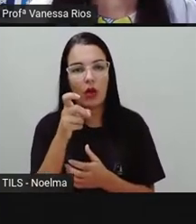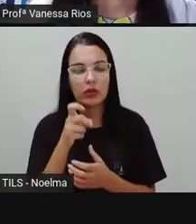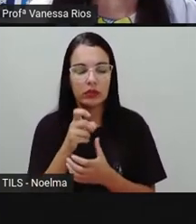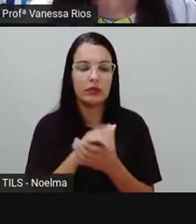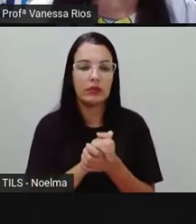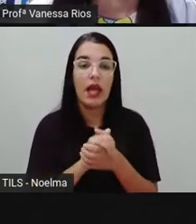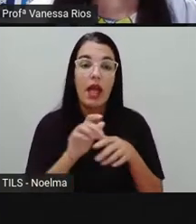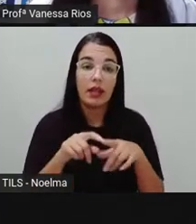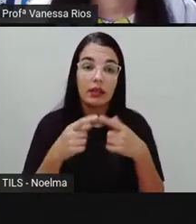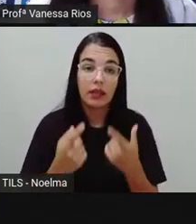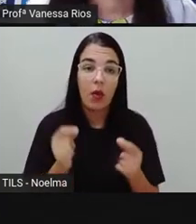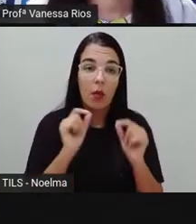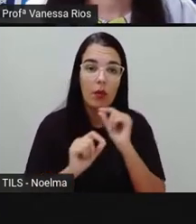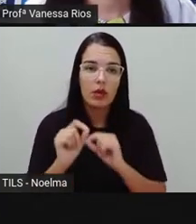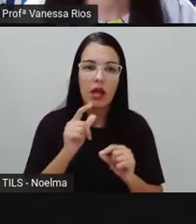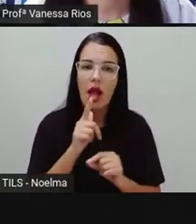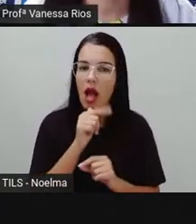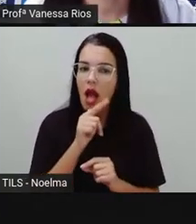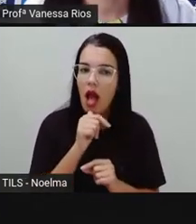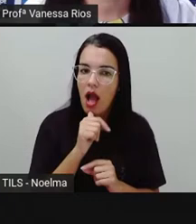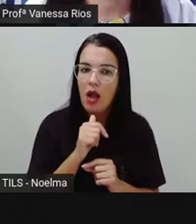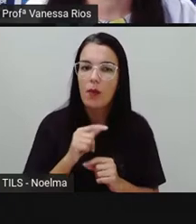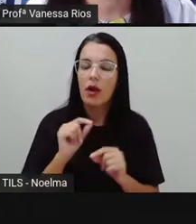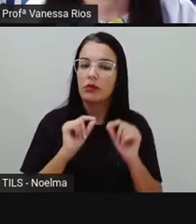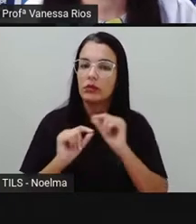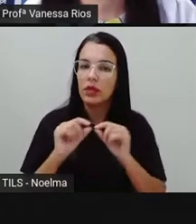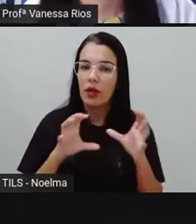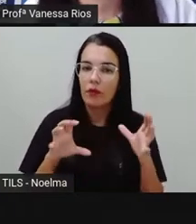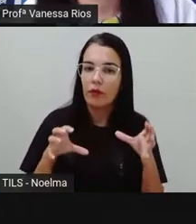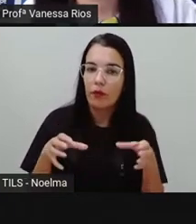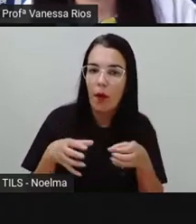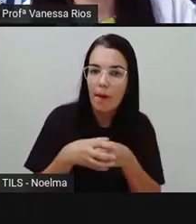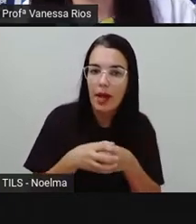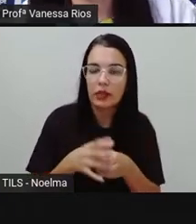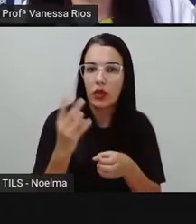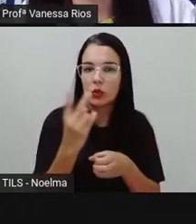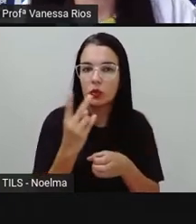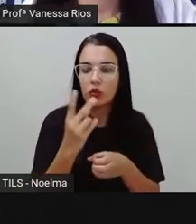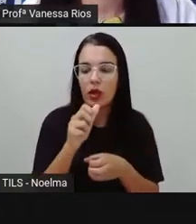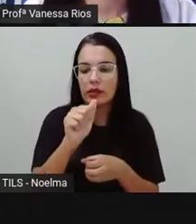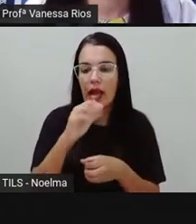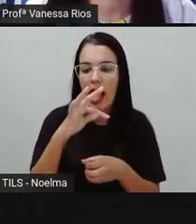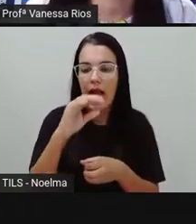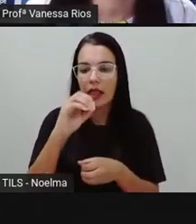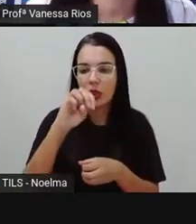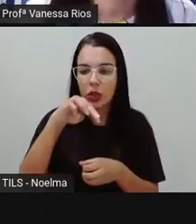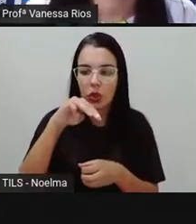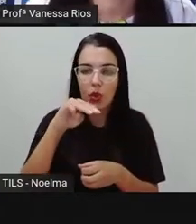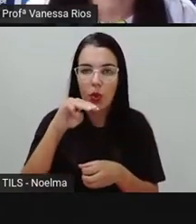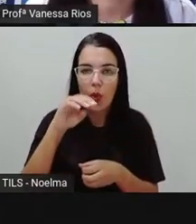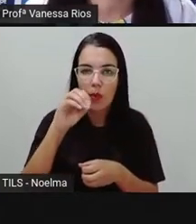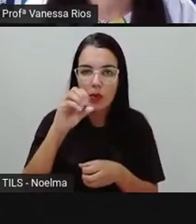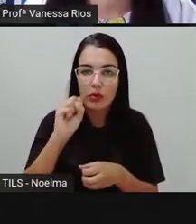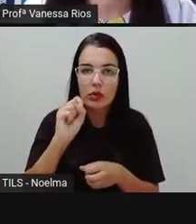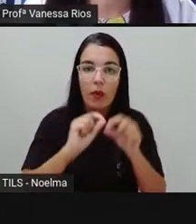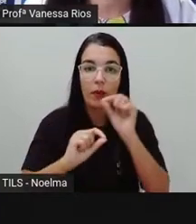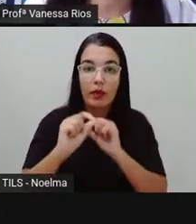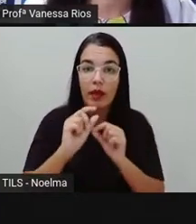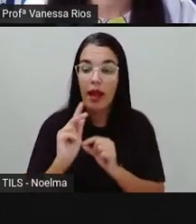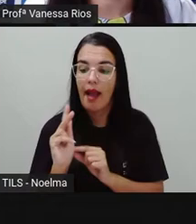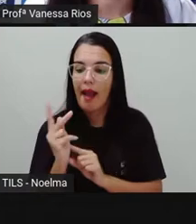Assim, a água é uma substância formada por dois átomos de hidrogênio e um de oxigênio, sendo